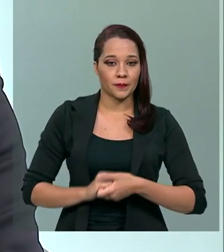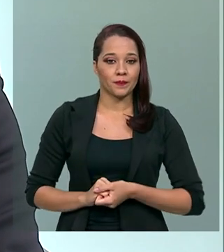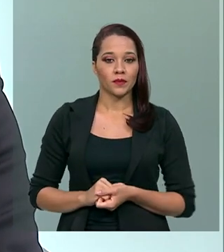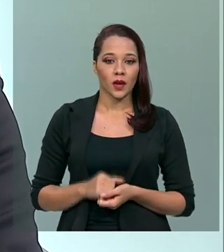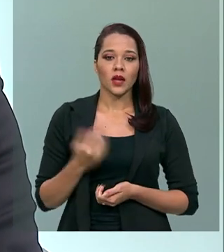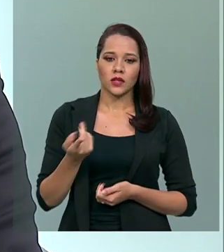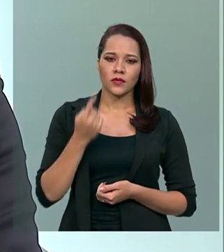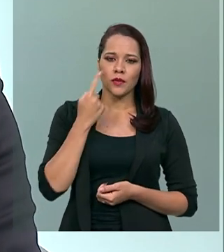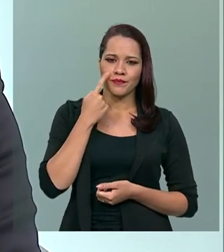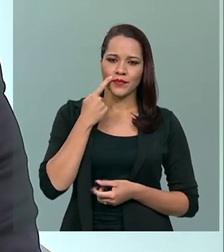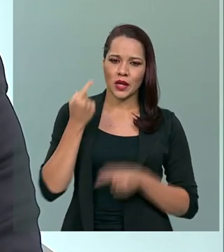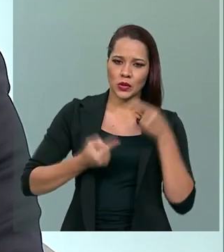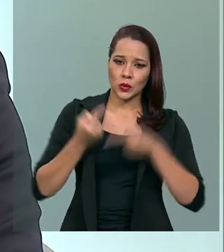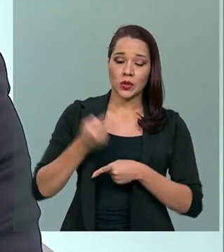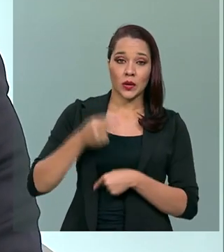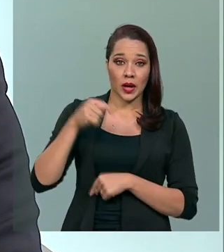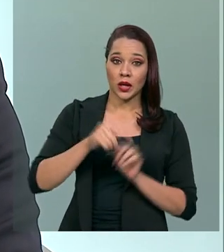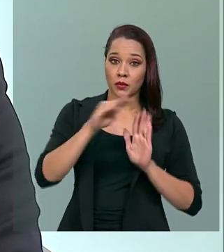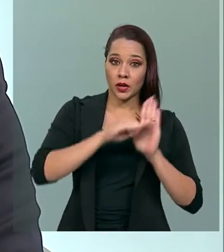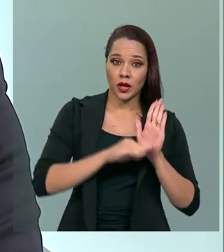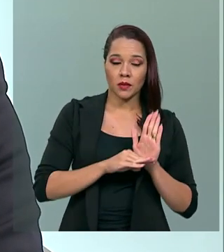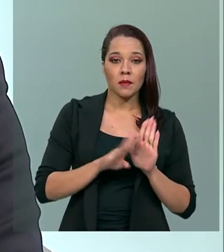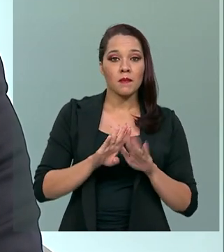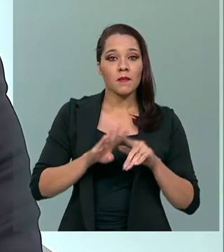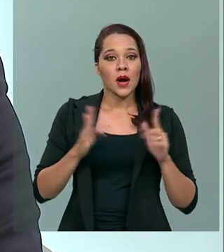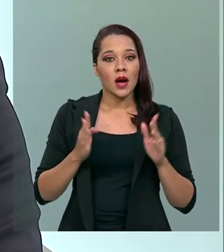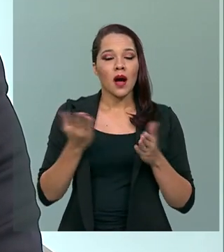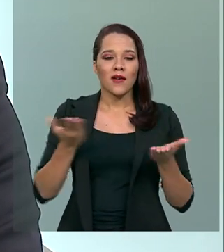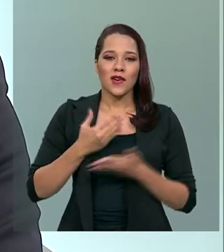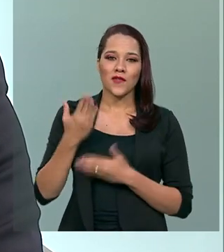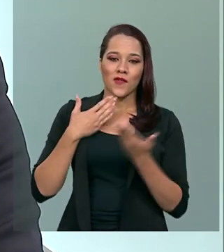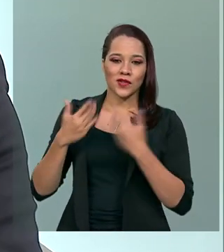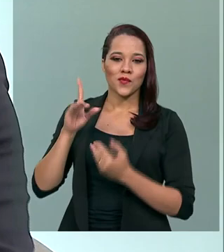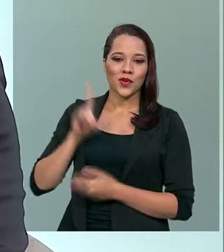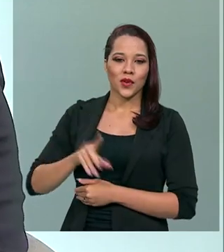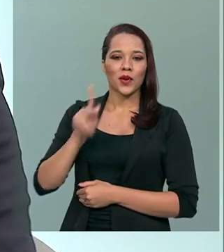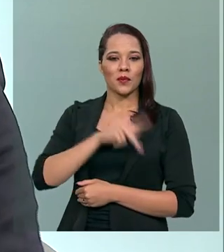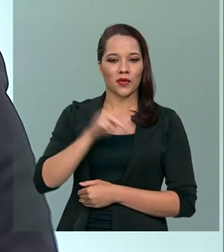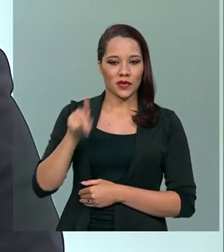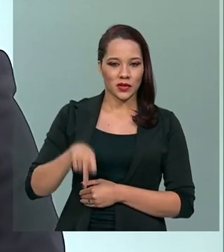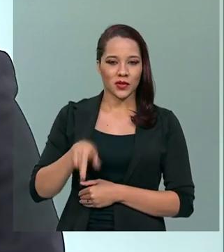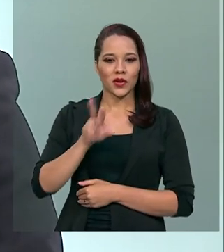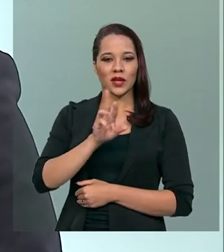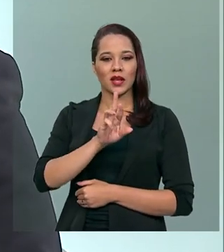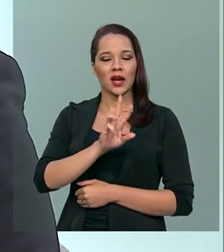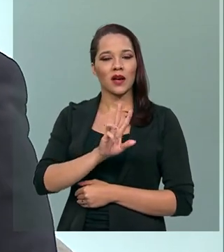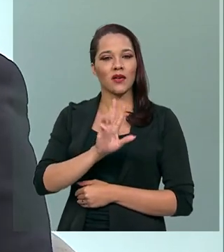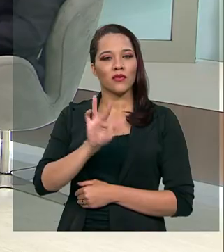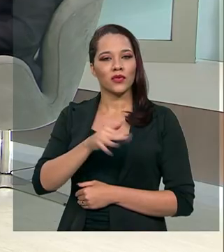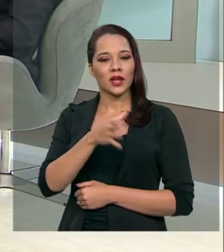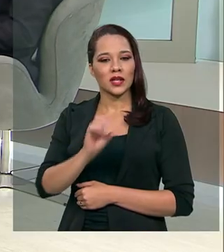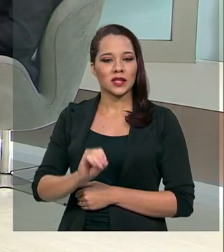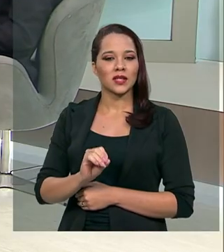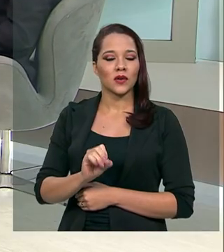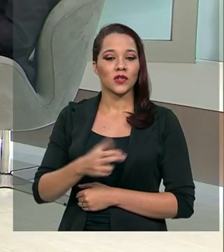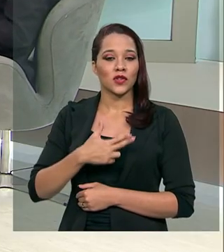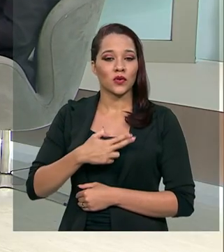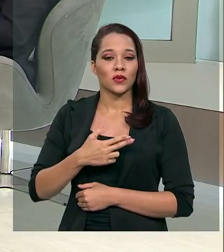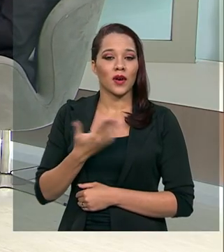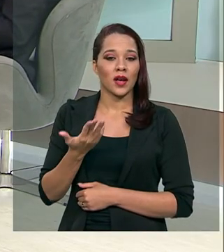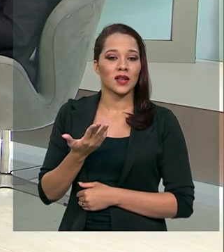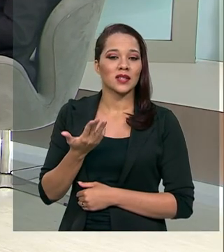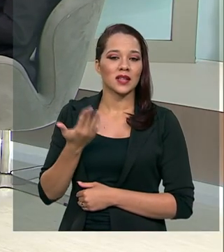essa discussão aqui no nosso programa, mas agora eu vou conversar um pouquinho com a professora da Fundação Getúlio Vargas e perguntar para ela,